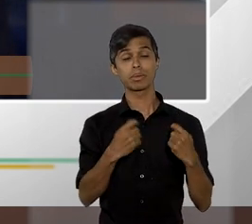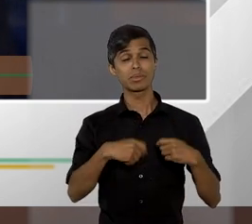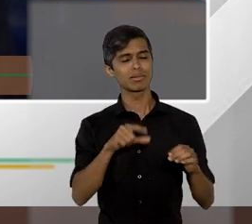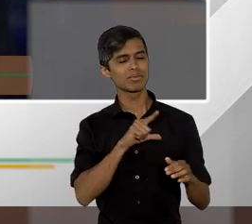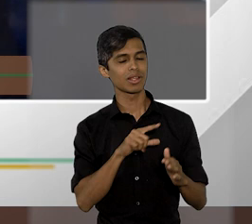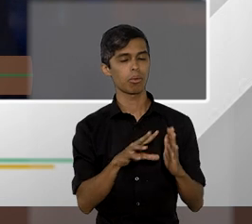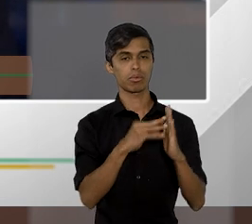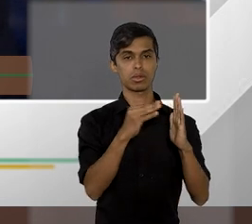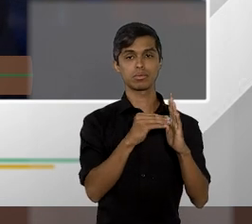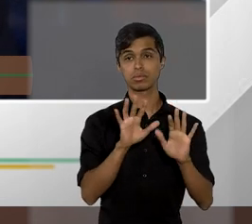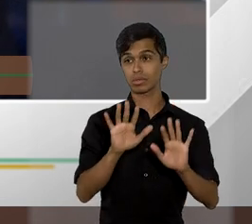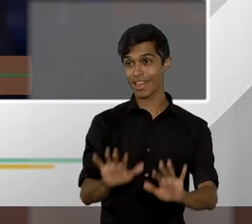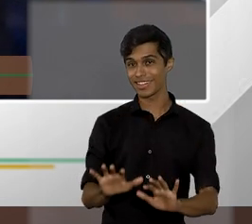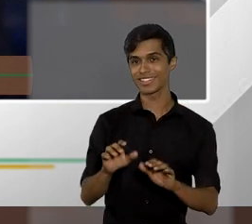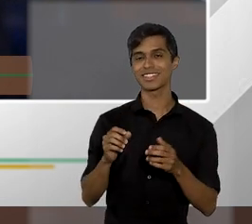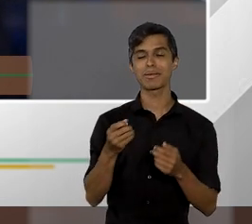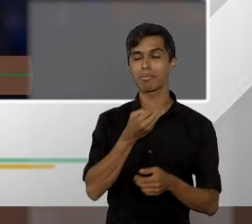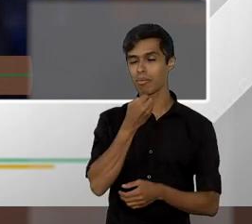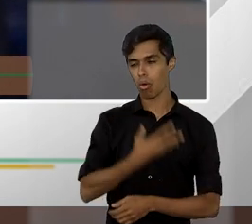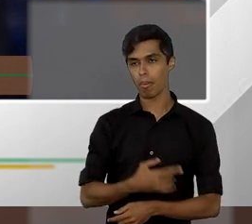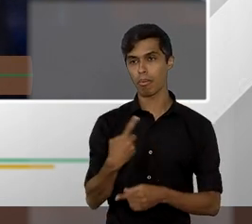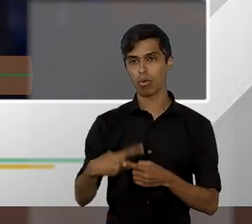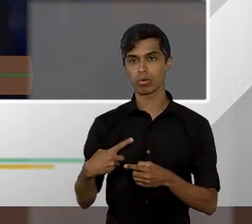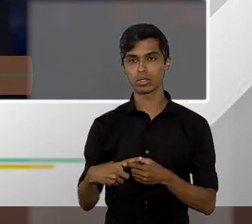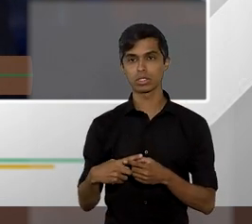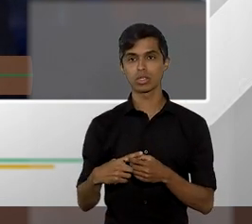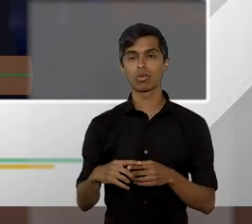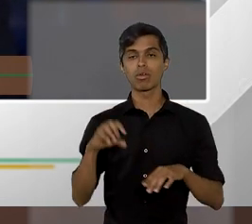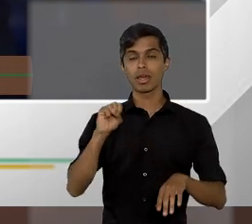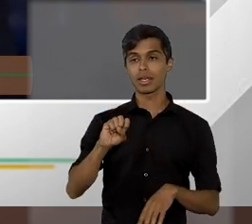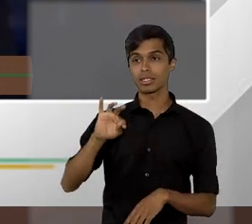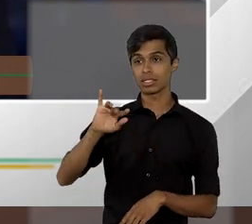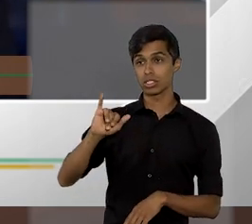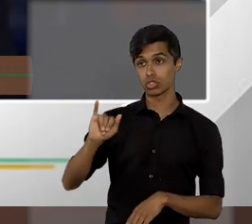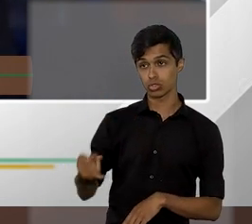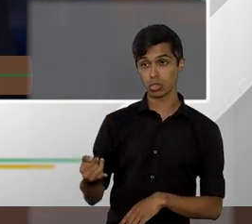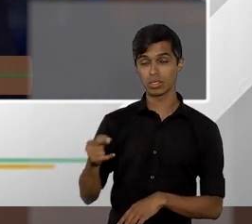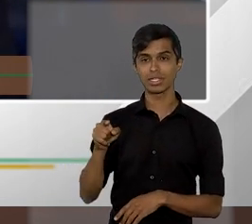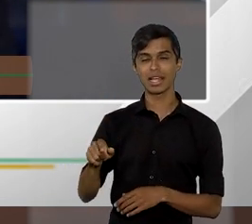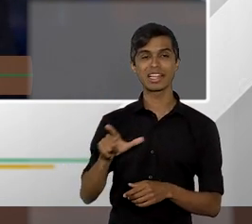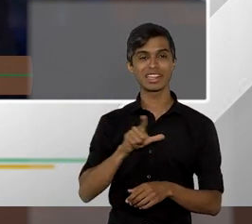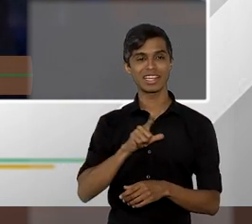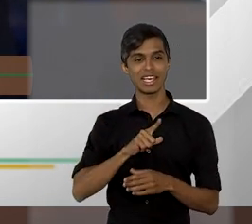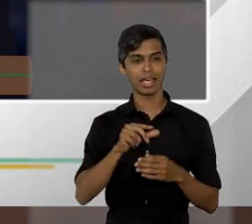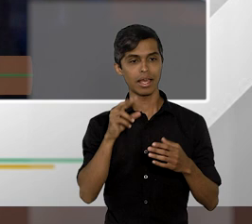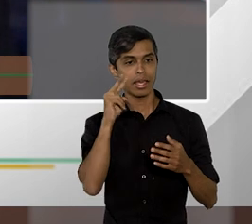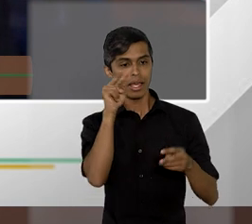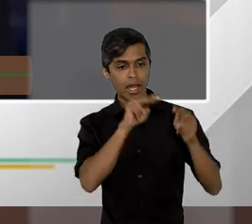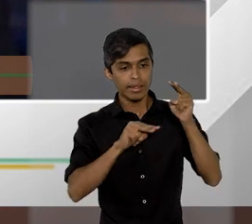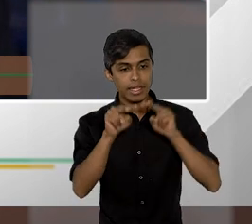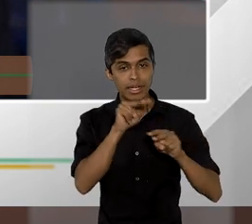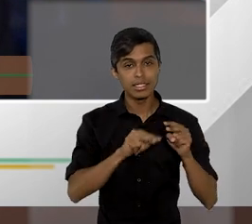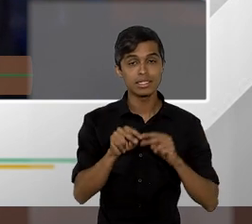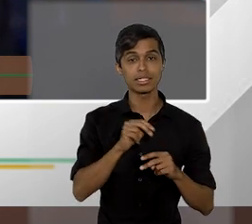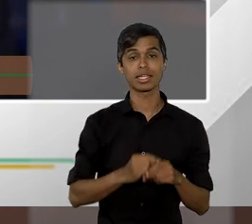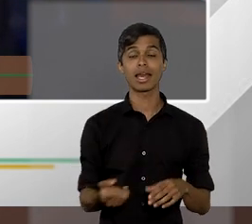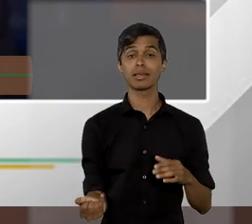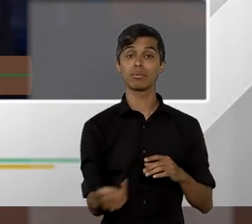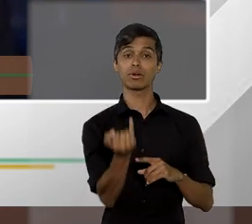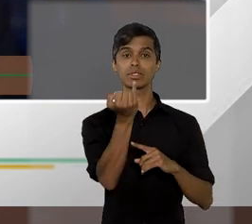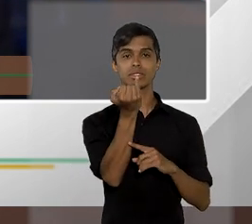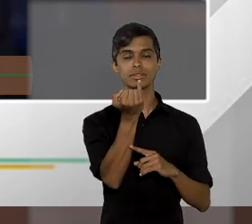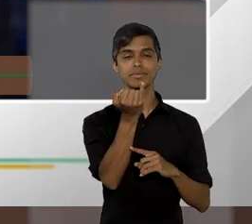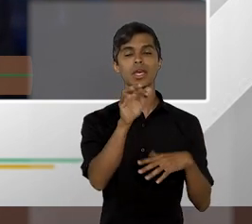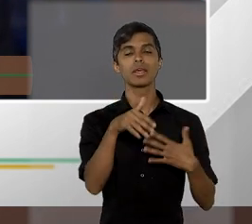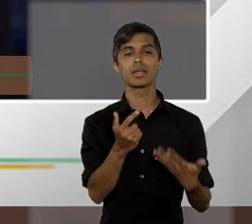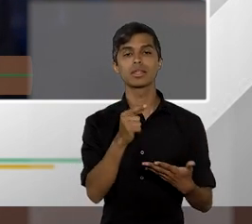Superior Tribunal de Justiça receba a relevância não apenas como um mecanismo para